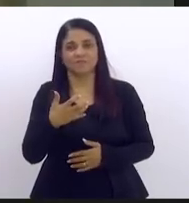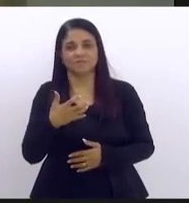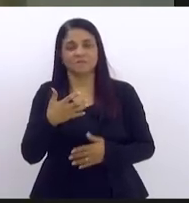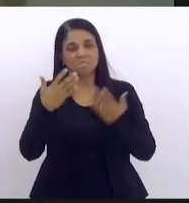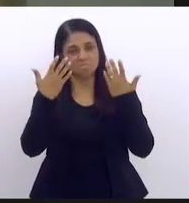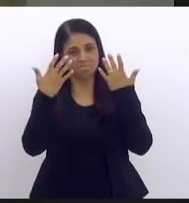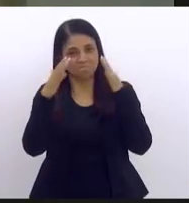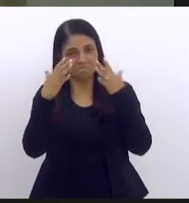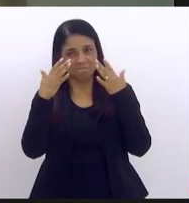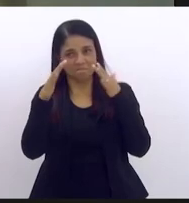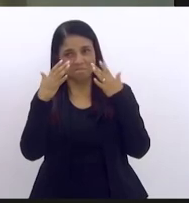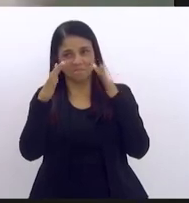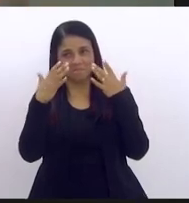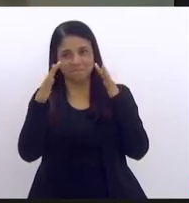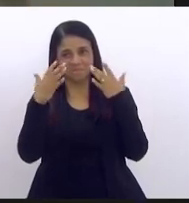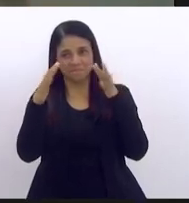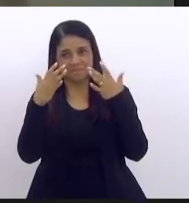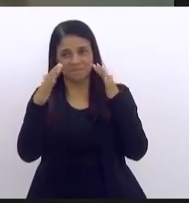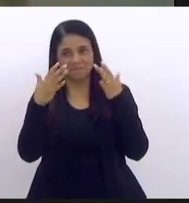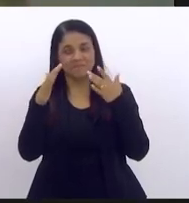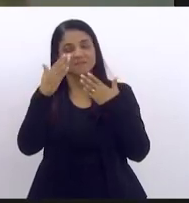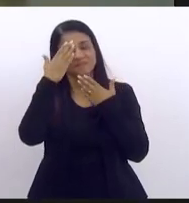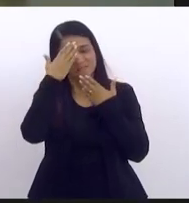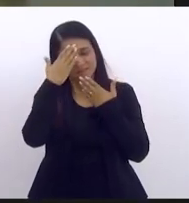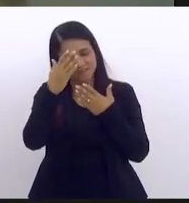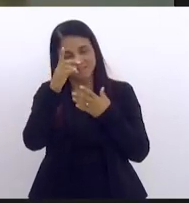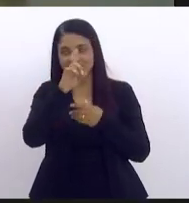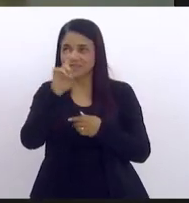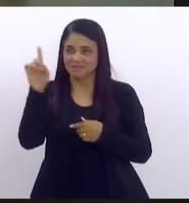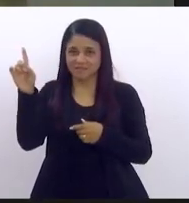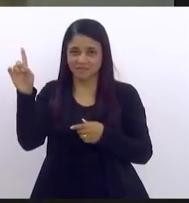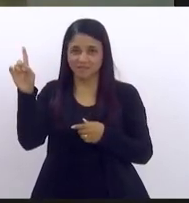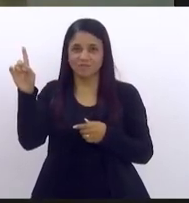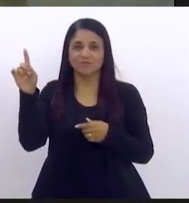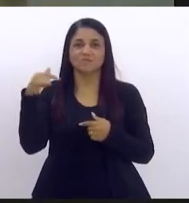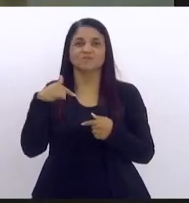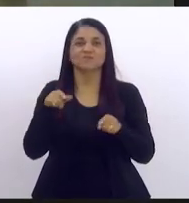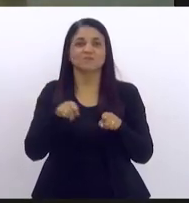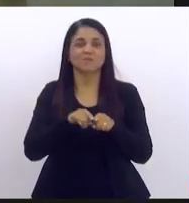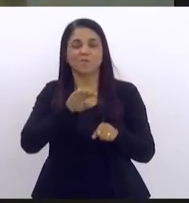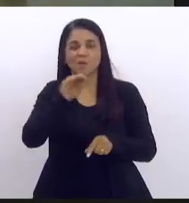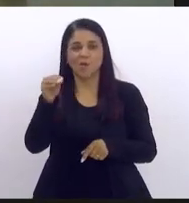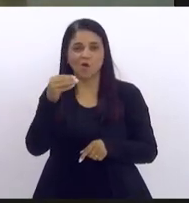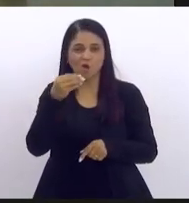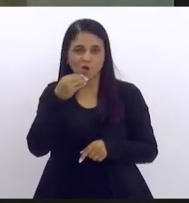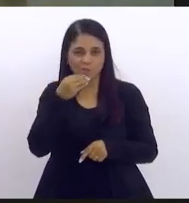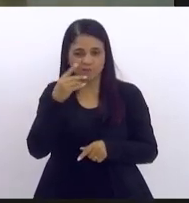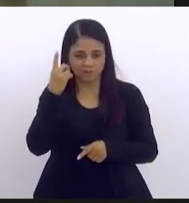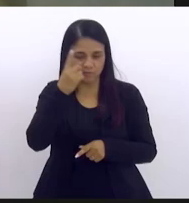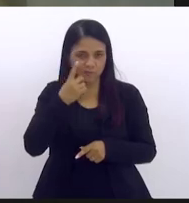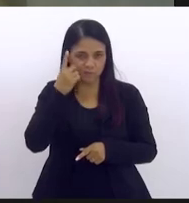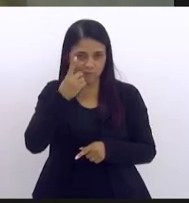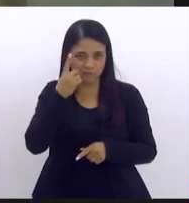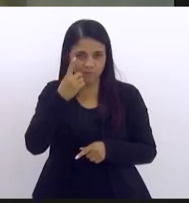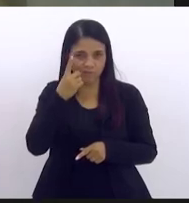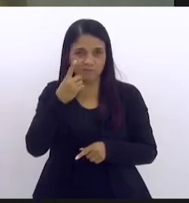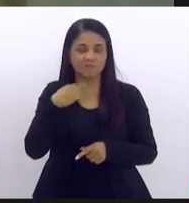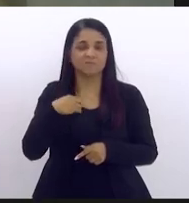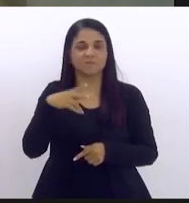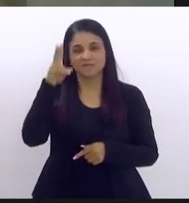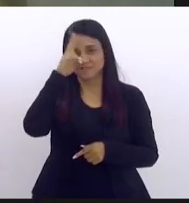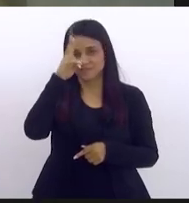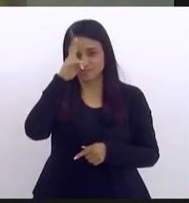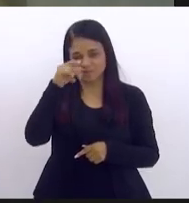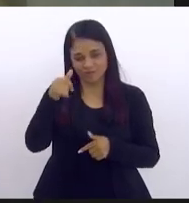parabenizar e dizer e mais uma vez agradecer a Deus por estar tendo a oportunidade como deputado de ter essa aula de história muito